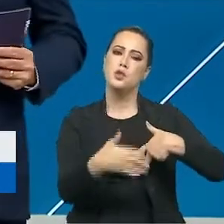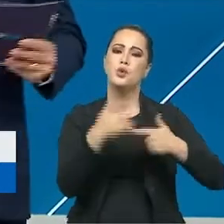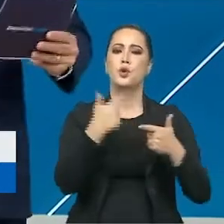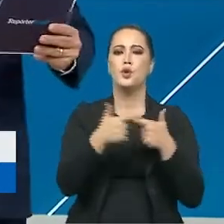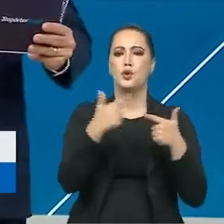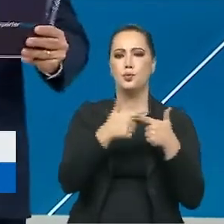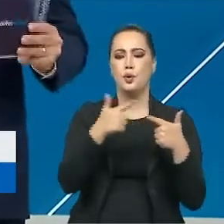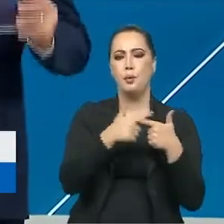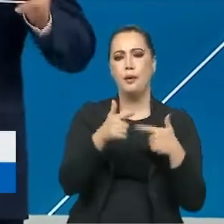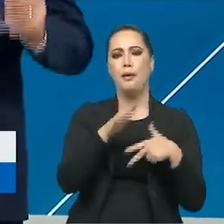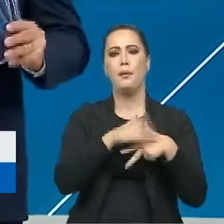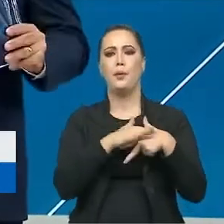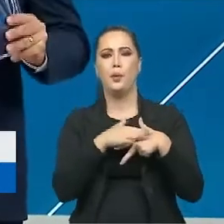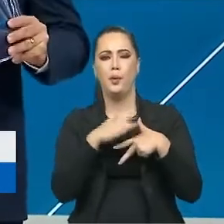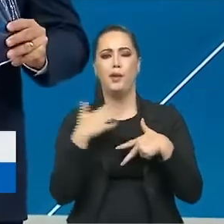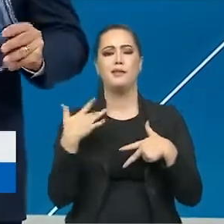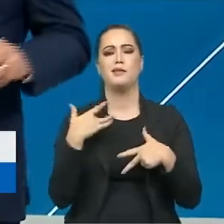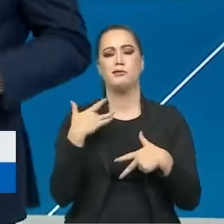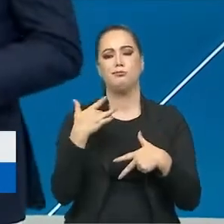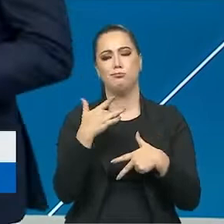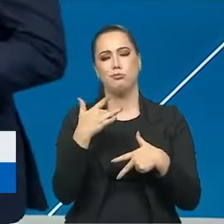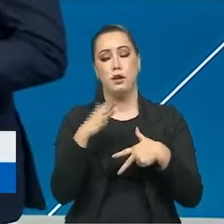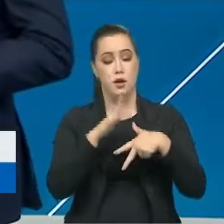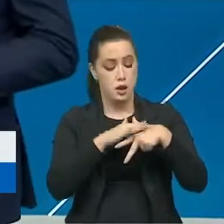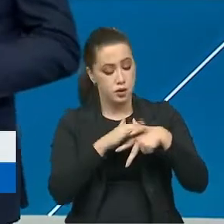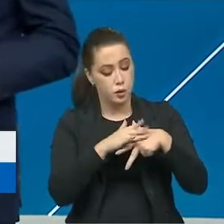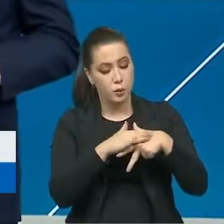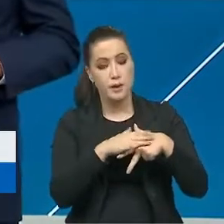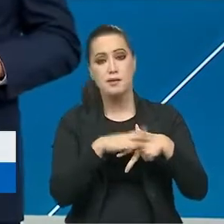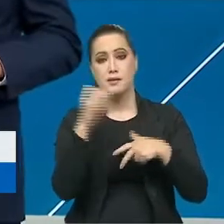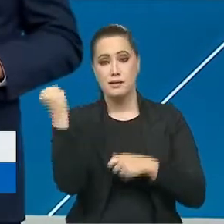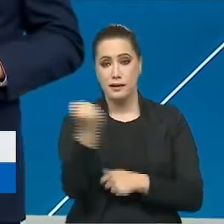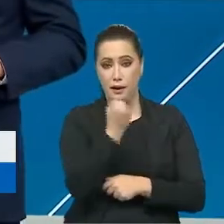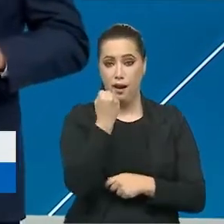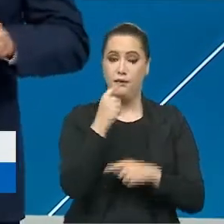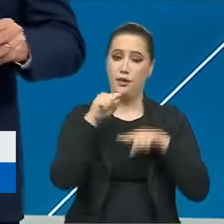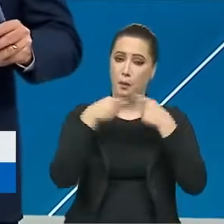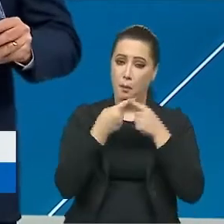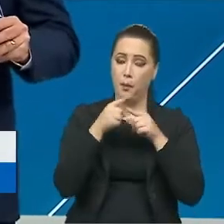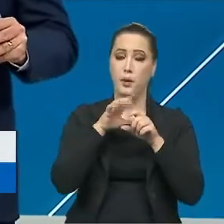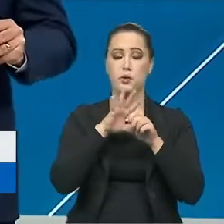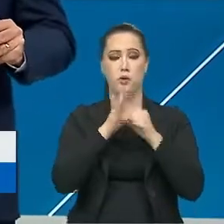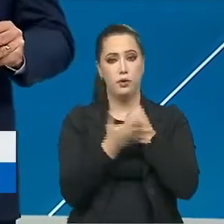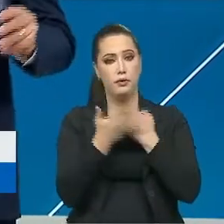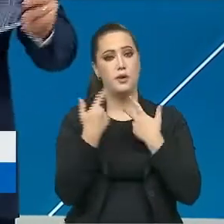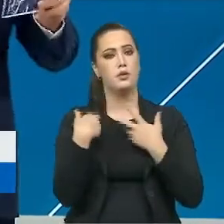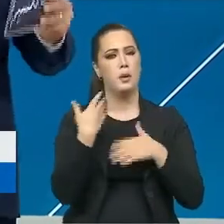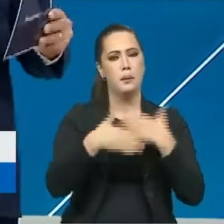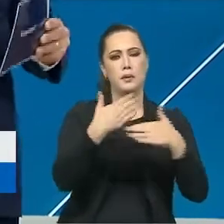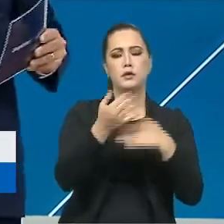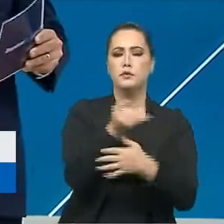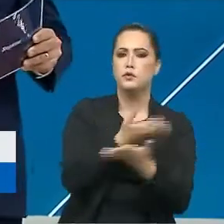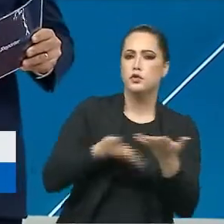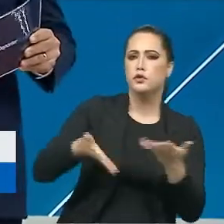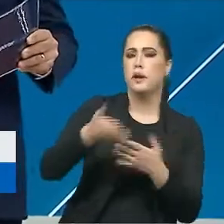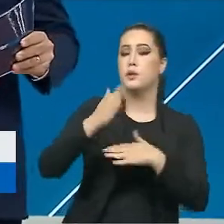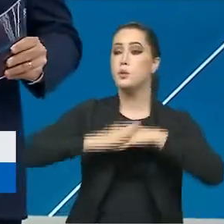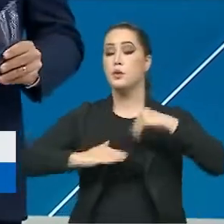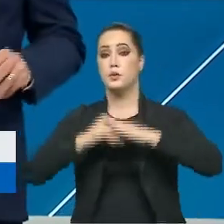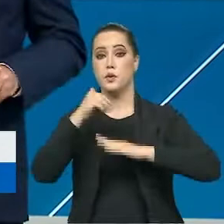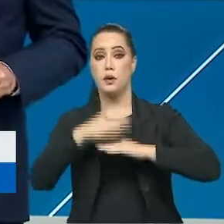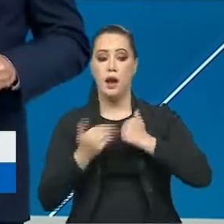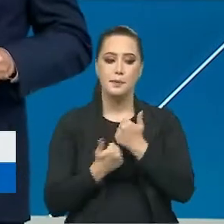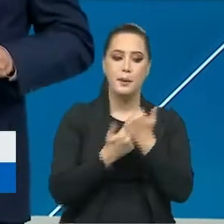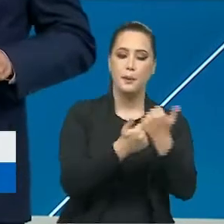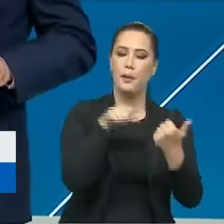que enfrentam quadros graves de saúde por conta da Covid. É um processo que envolve diversos profissionais